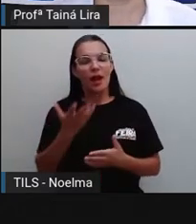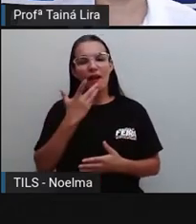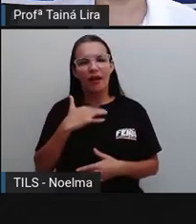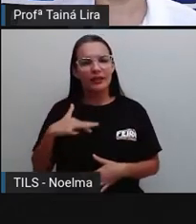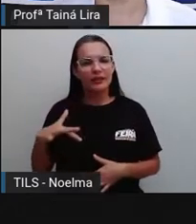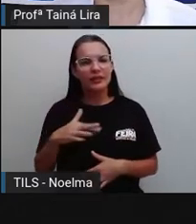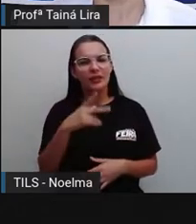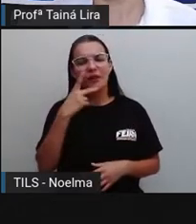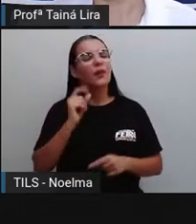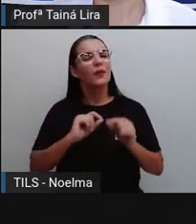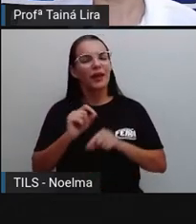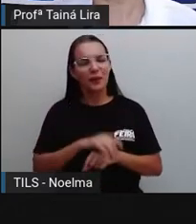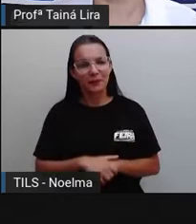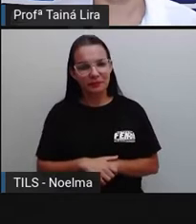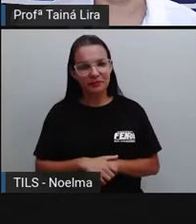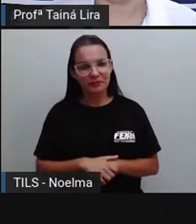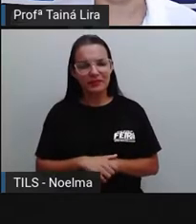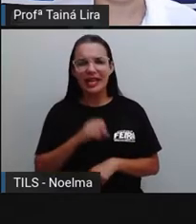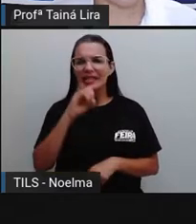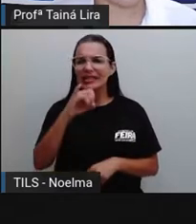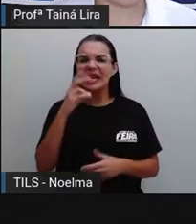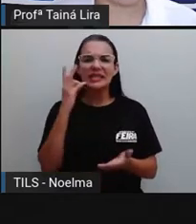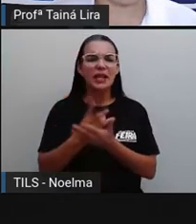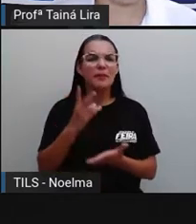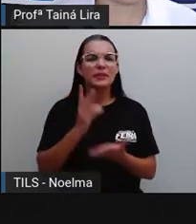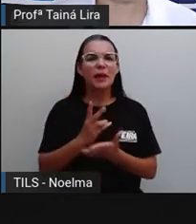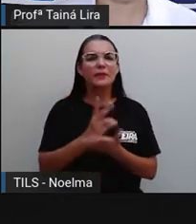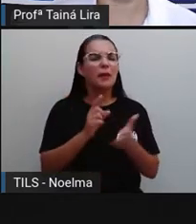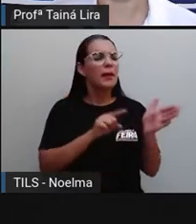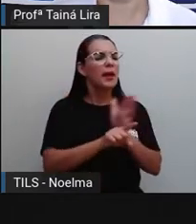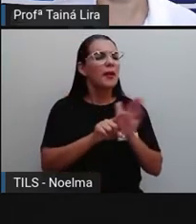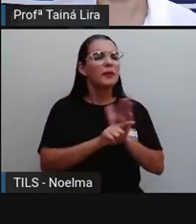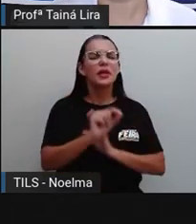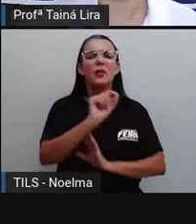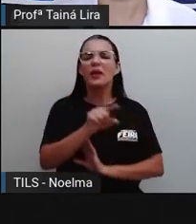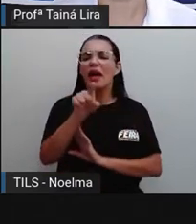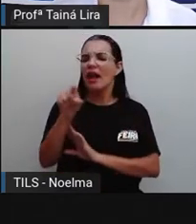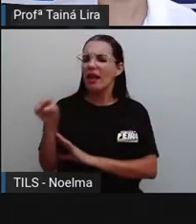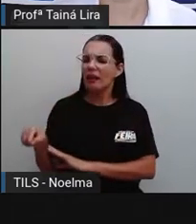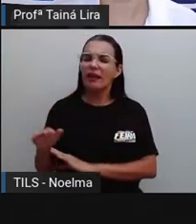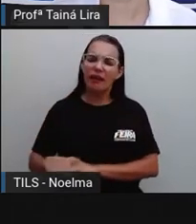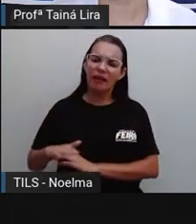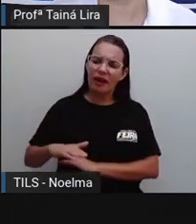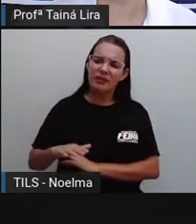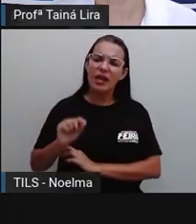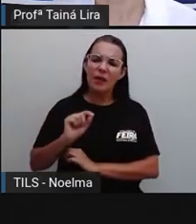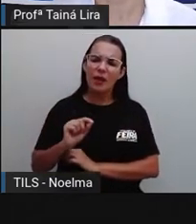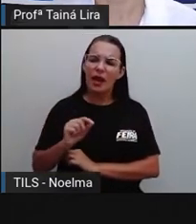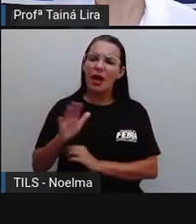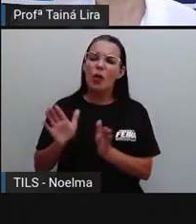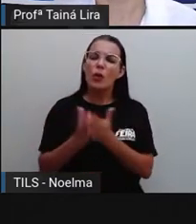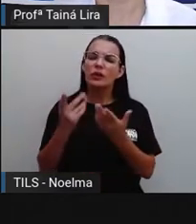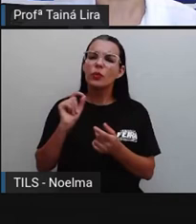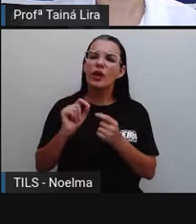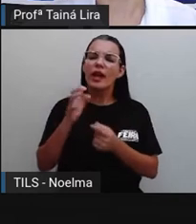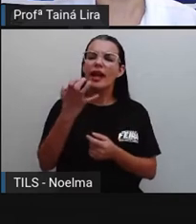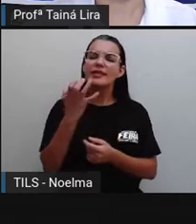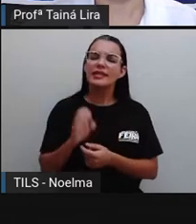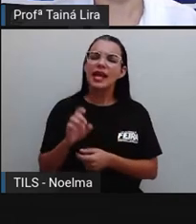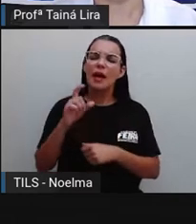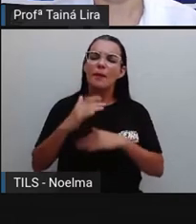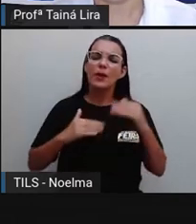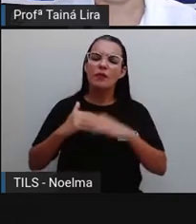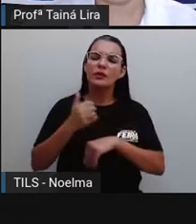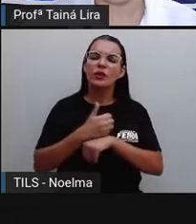que perguntam sempre para ela, né? O que ela vai ser quando crescer, como se agora,